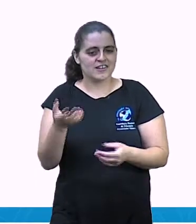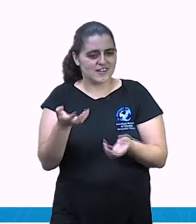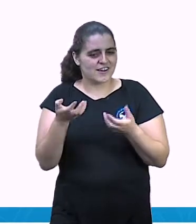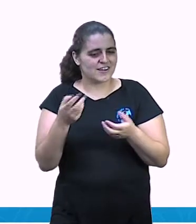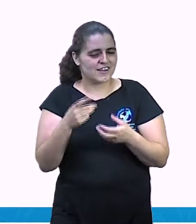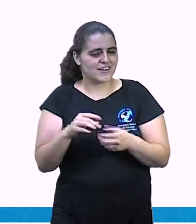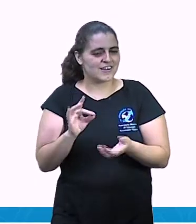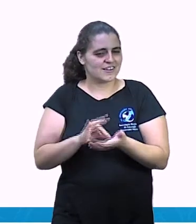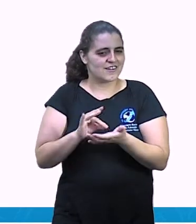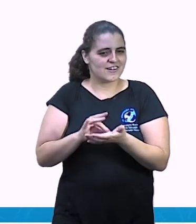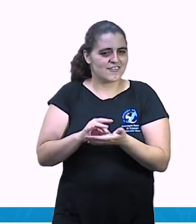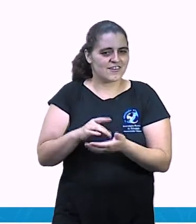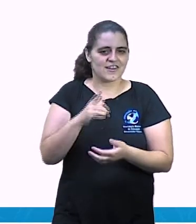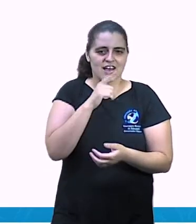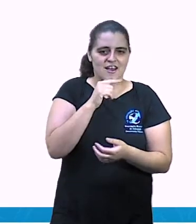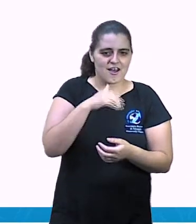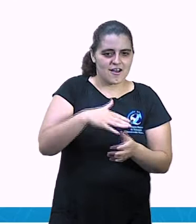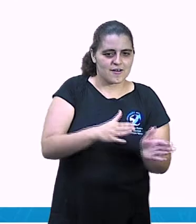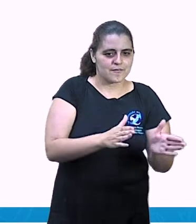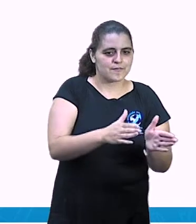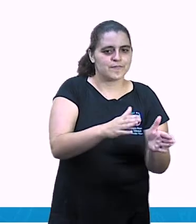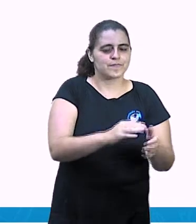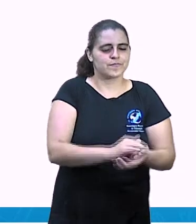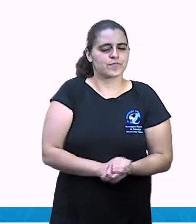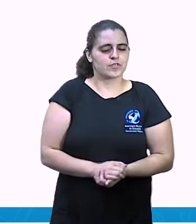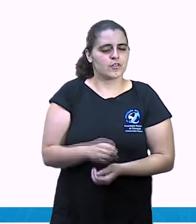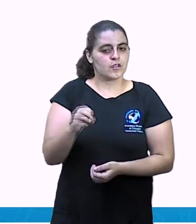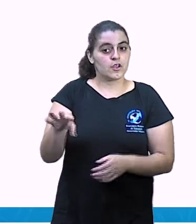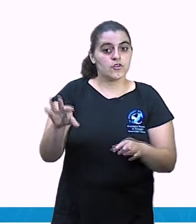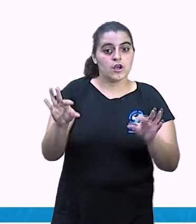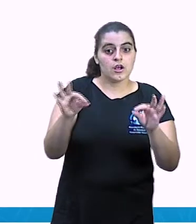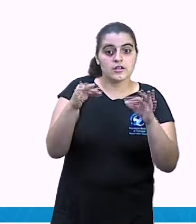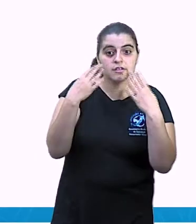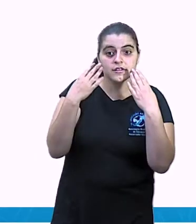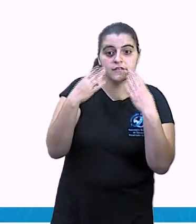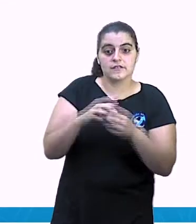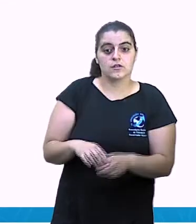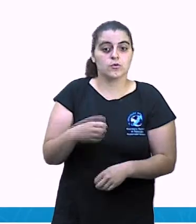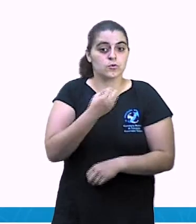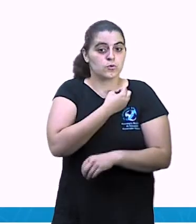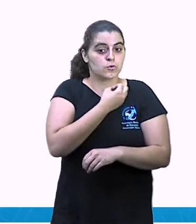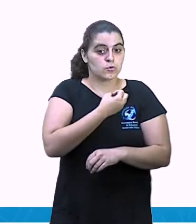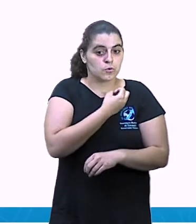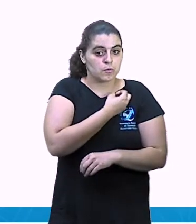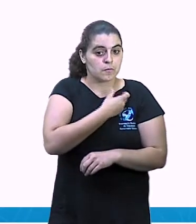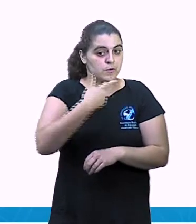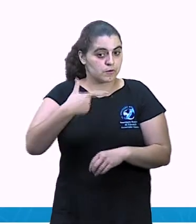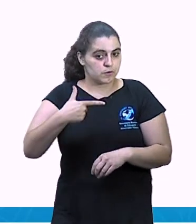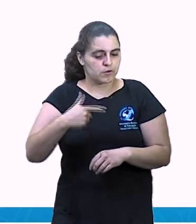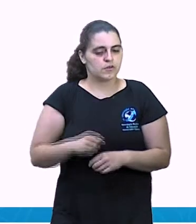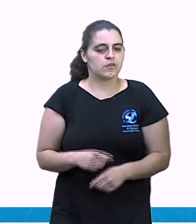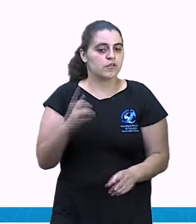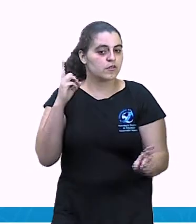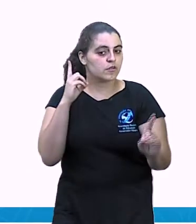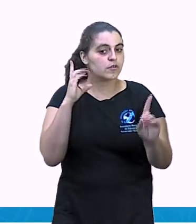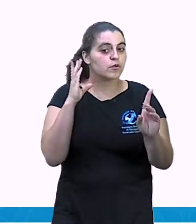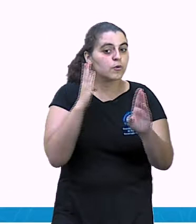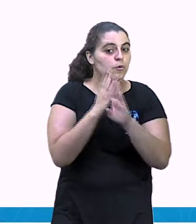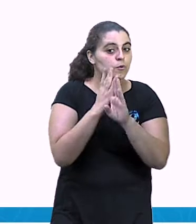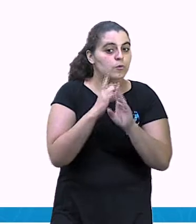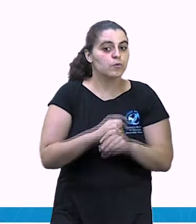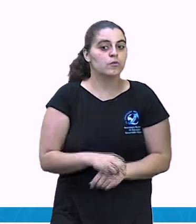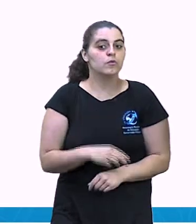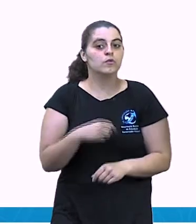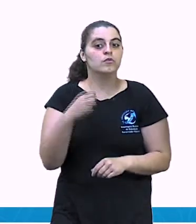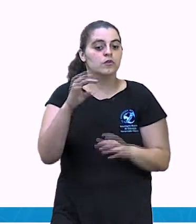queria. Agora, preste atenção no número 2. Identifique no texto. Em